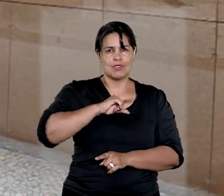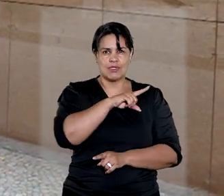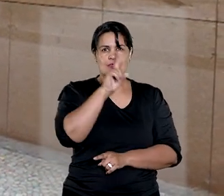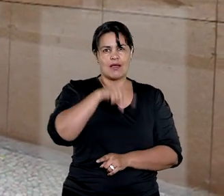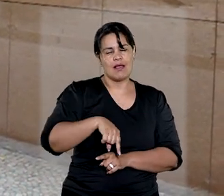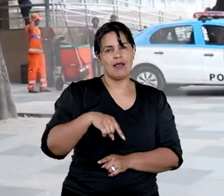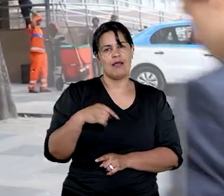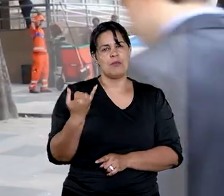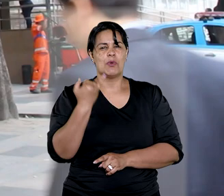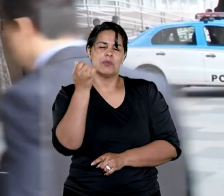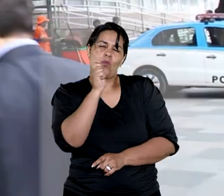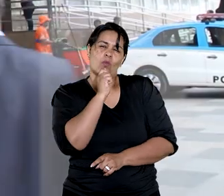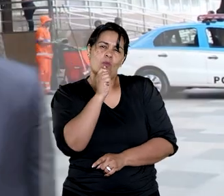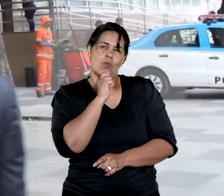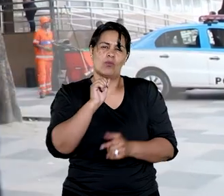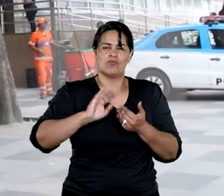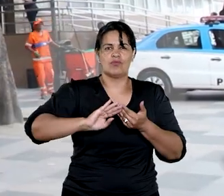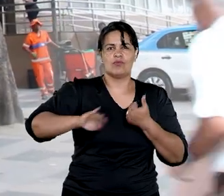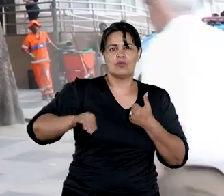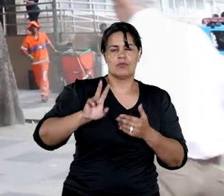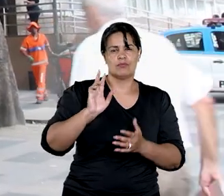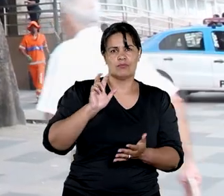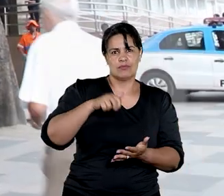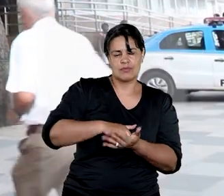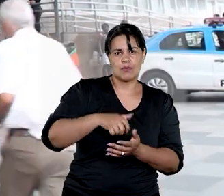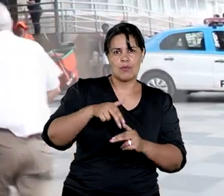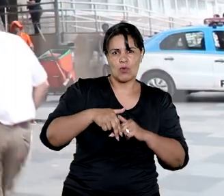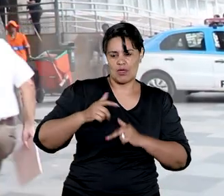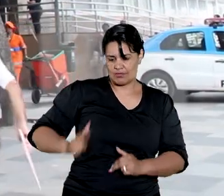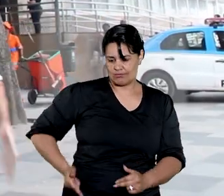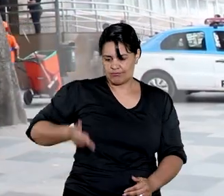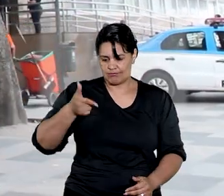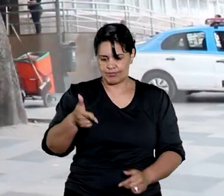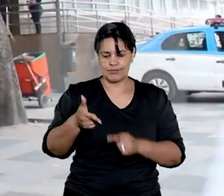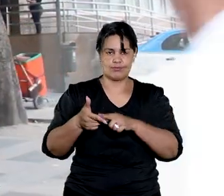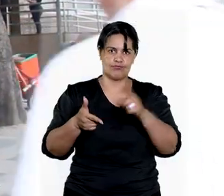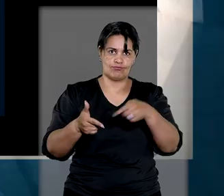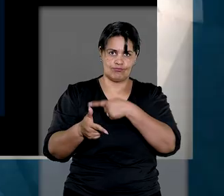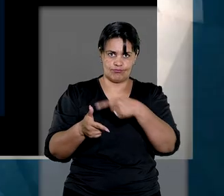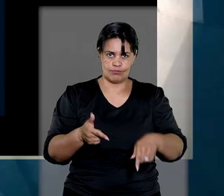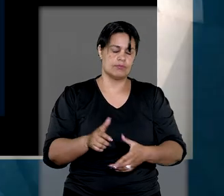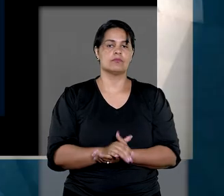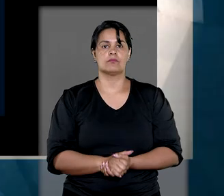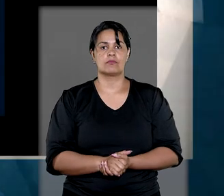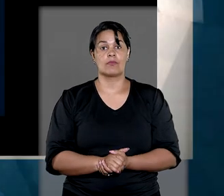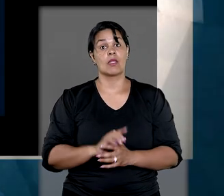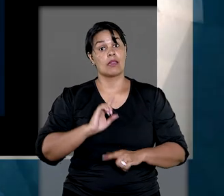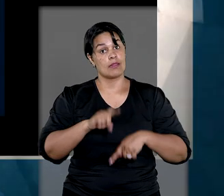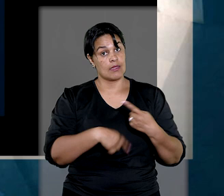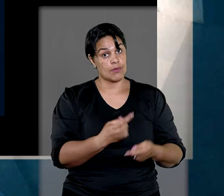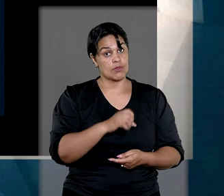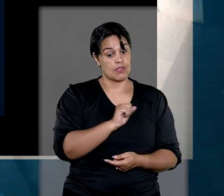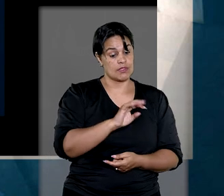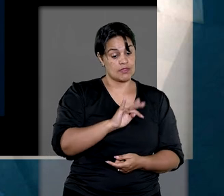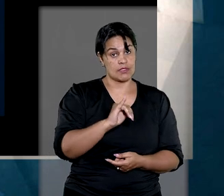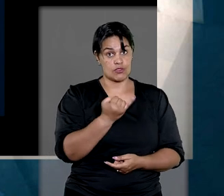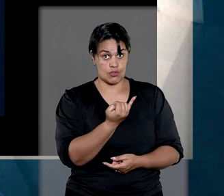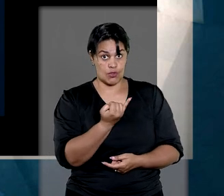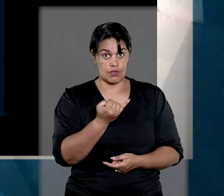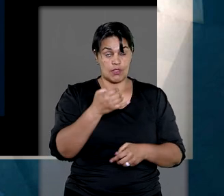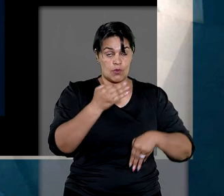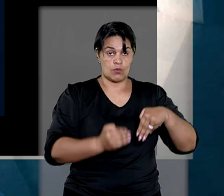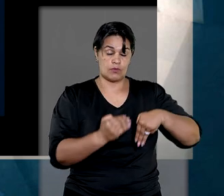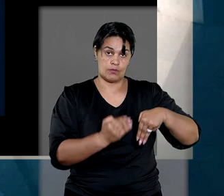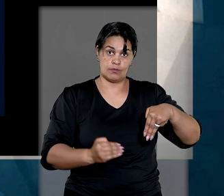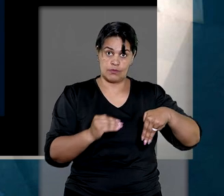irrelevante para afastar a condenação pelo porte ilegal de arma de fogo. No STJ, o ministro Sebastião Rey